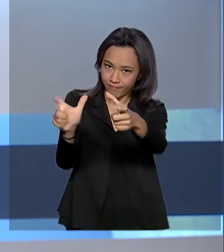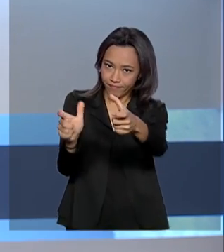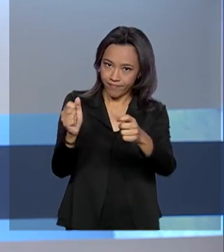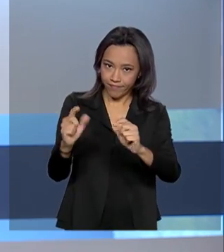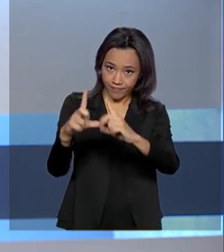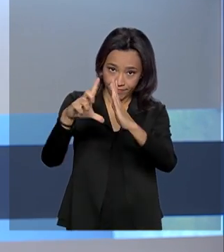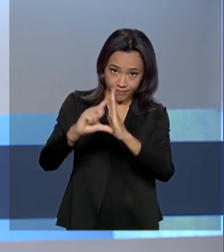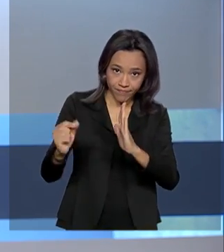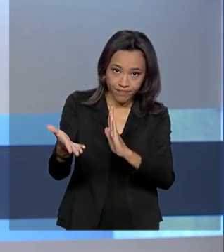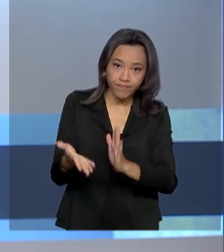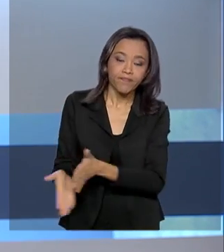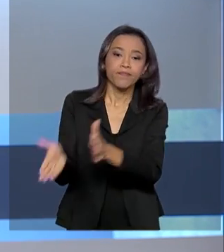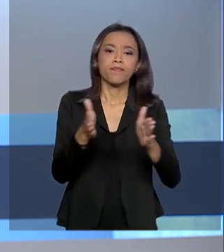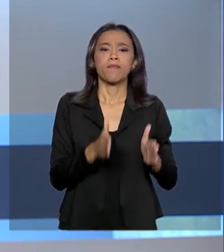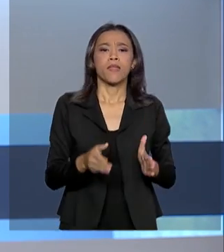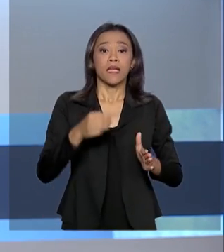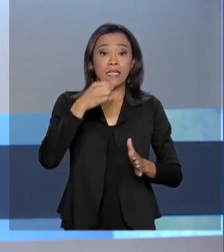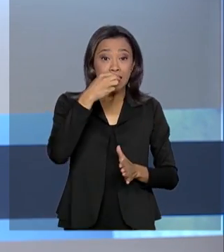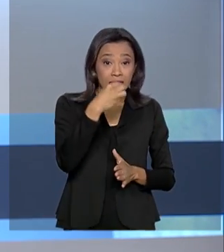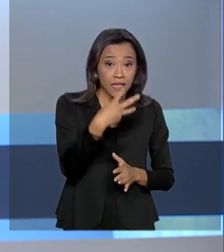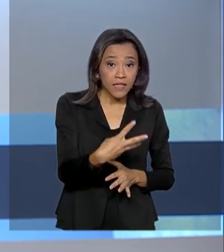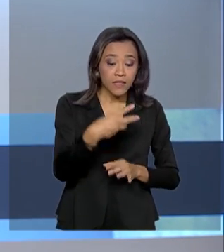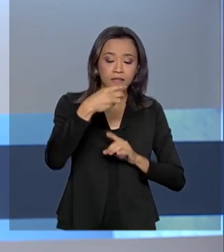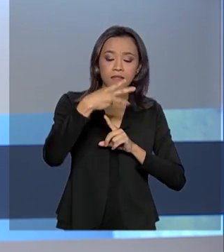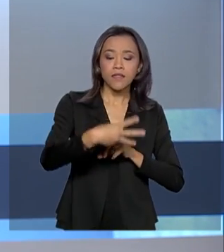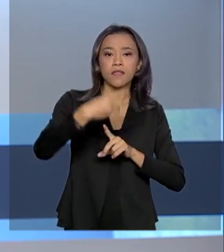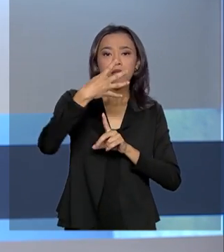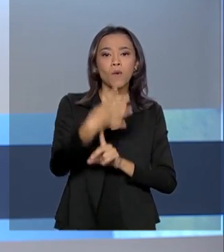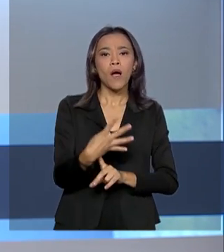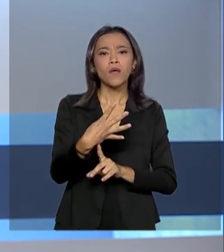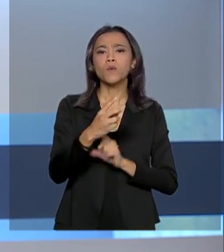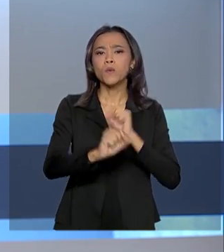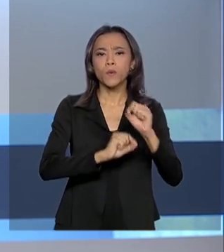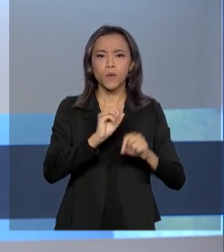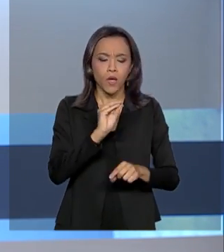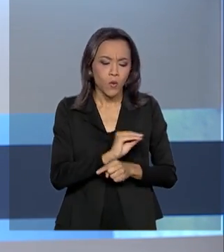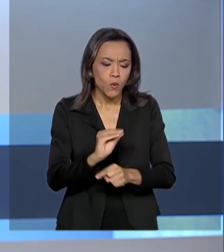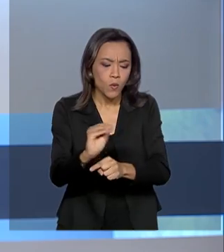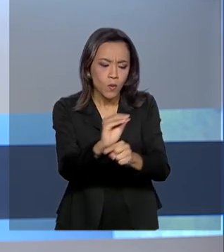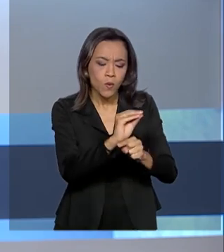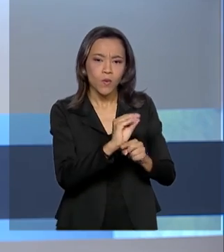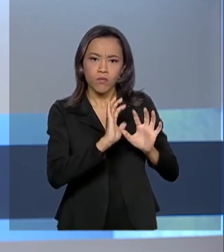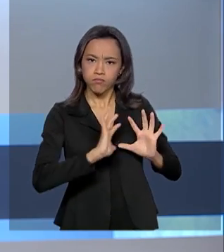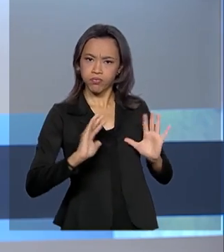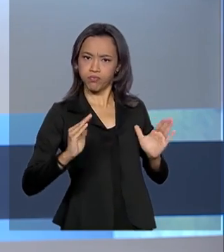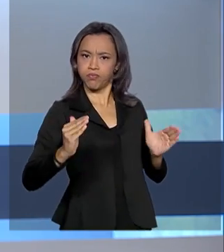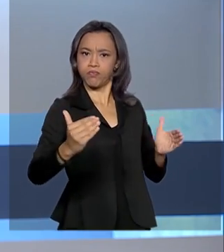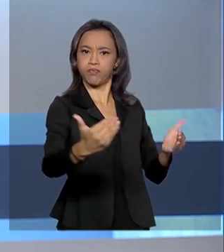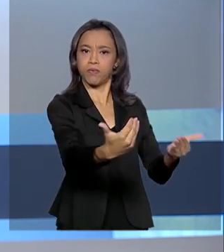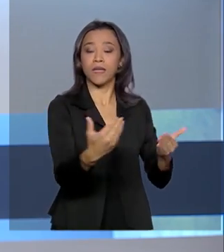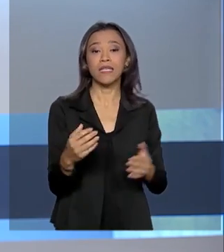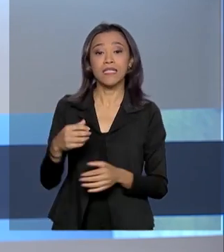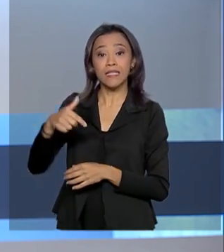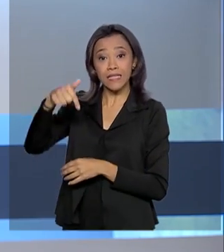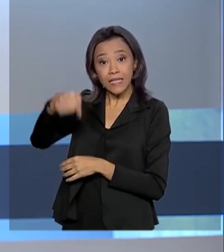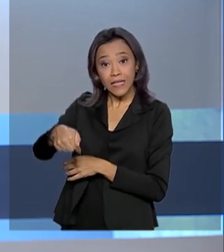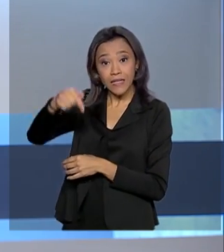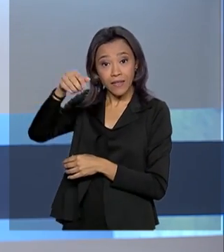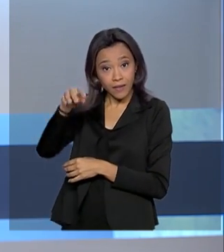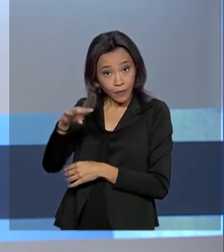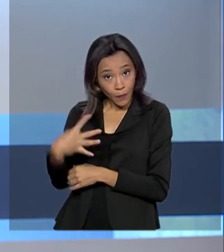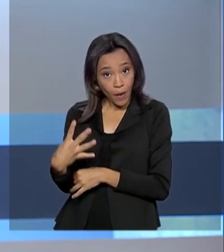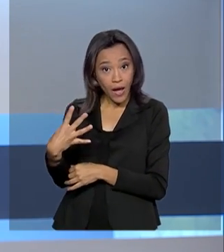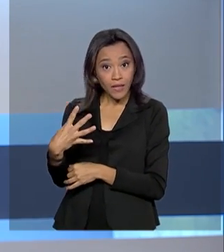Com 334 unidades de conservação e 74 parques nacionais, o Brasil